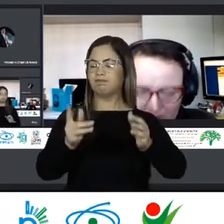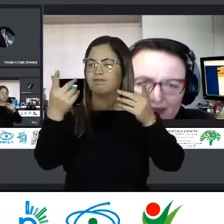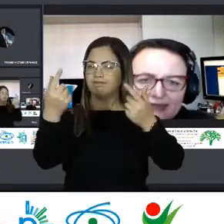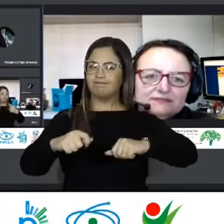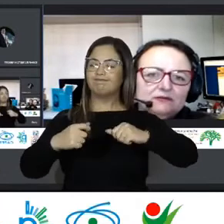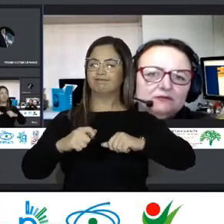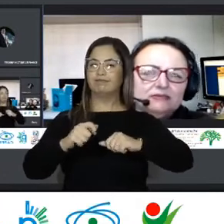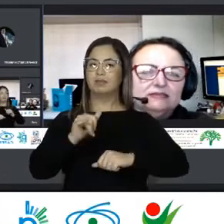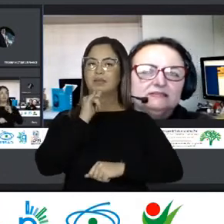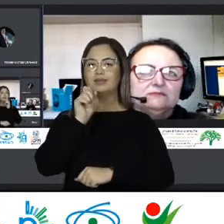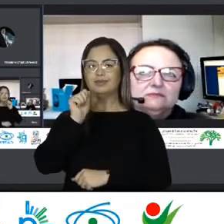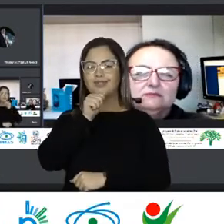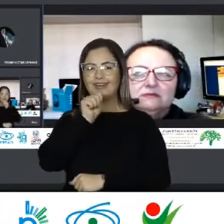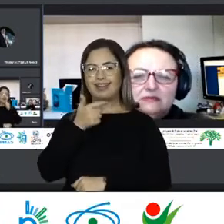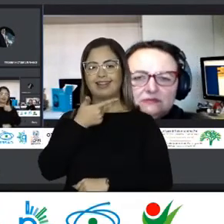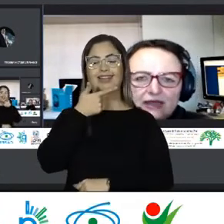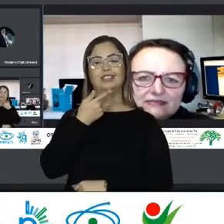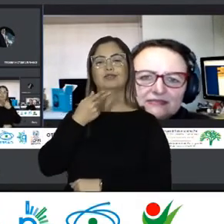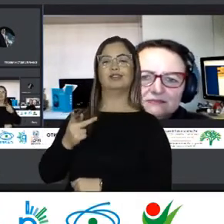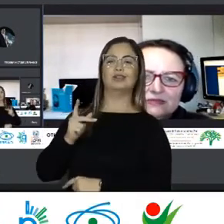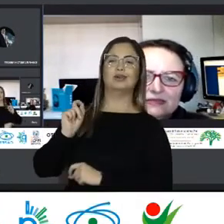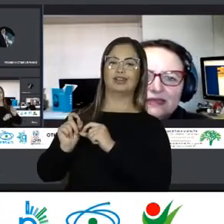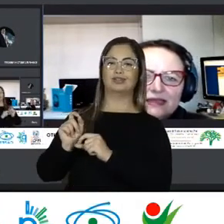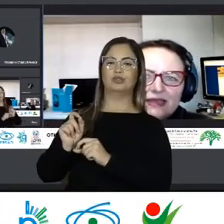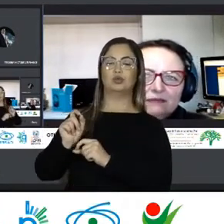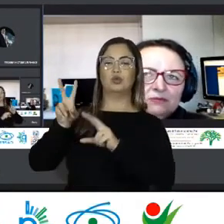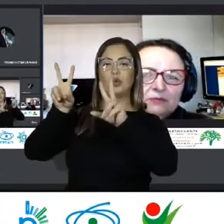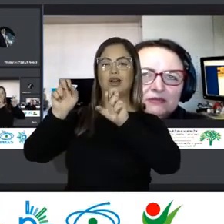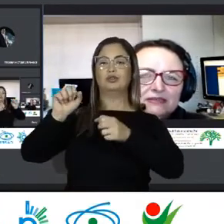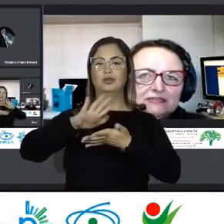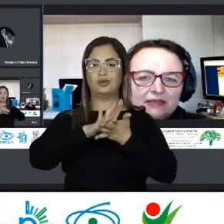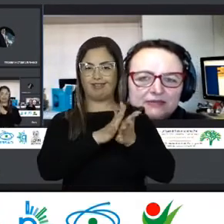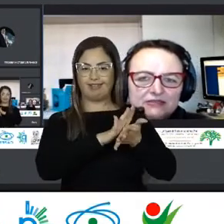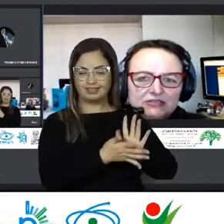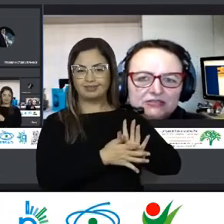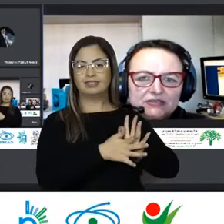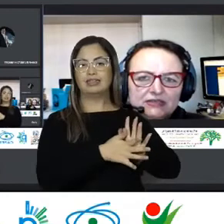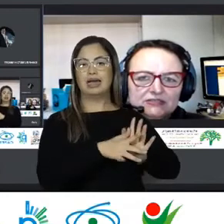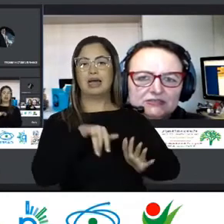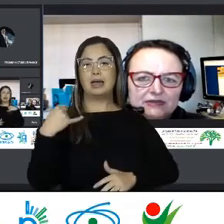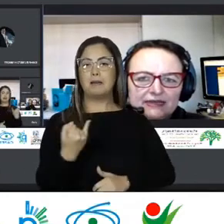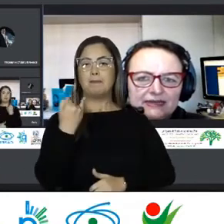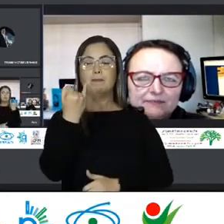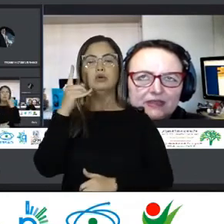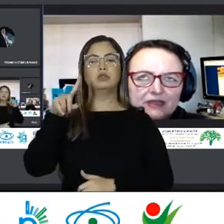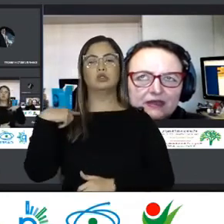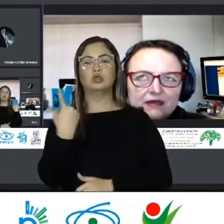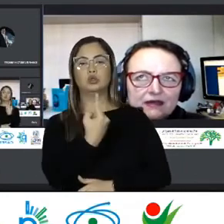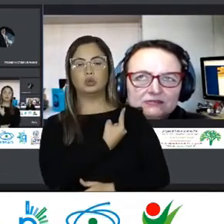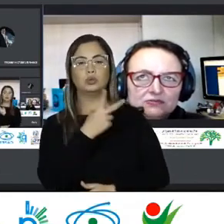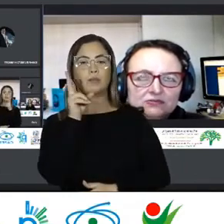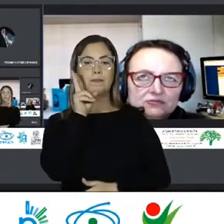Isso que o Alex Falou ali Da questão Do racismo É muito importante Sempre a gente A gente olhar